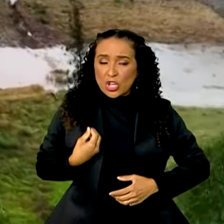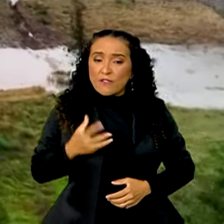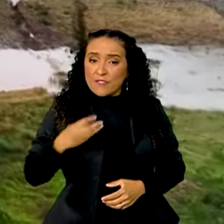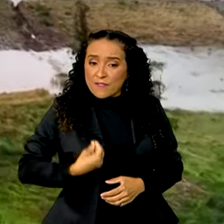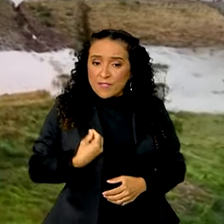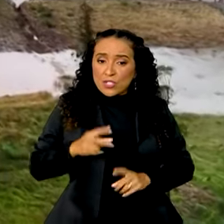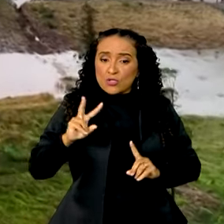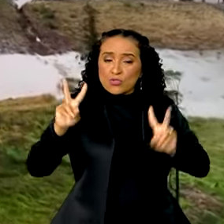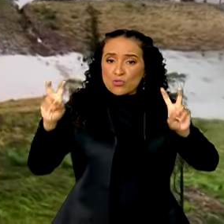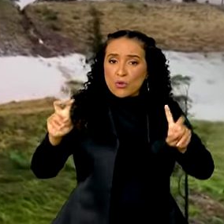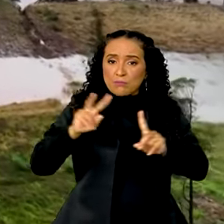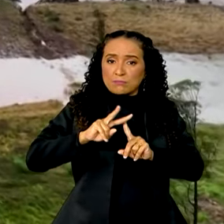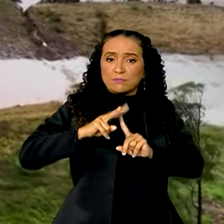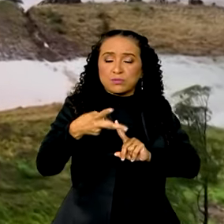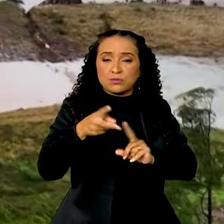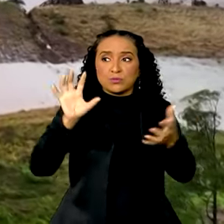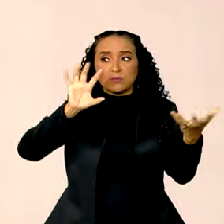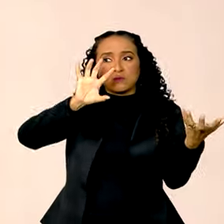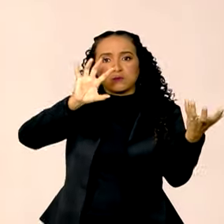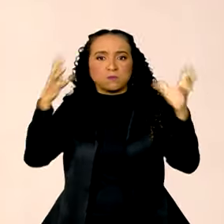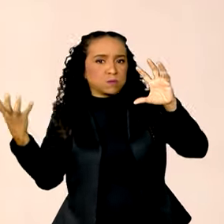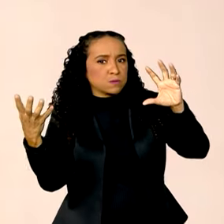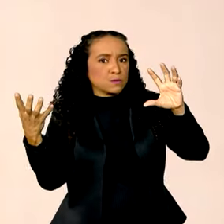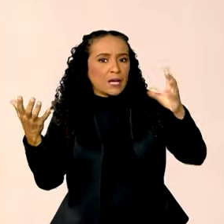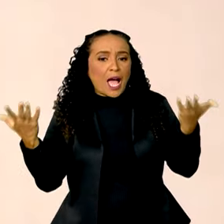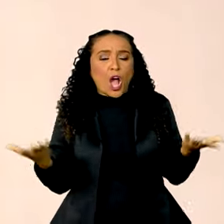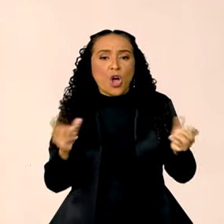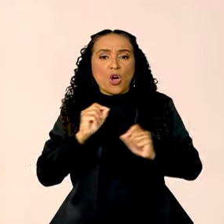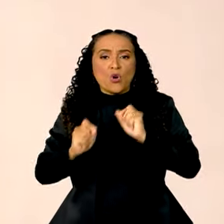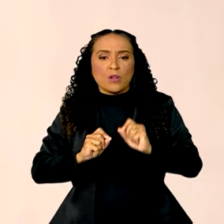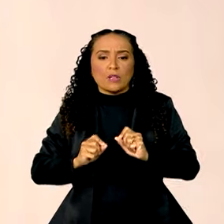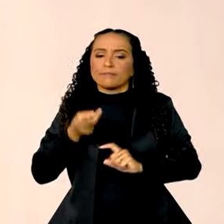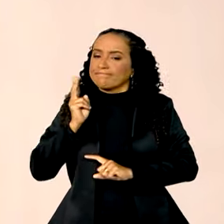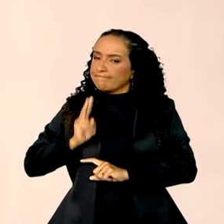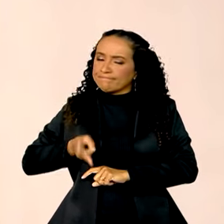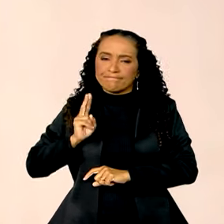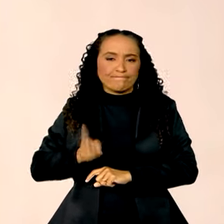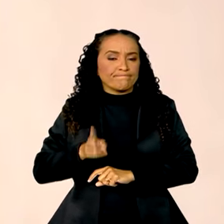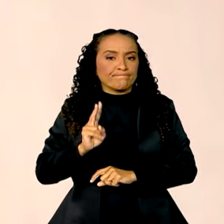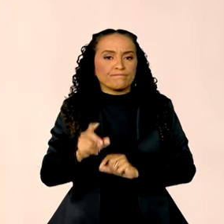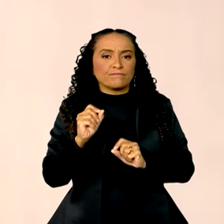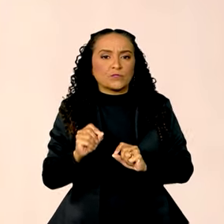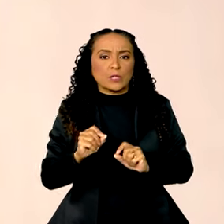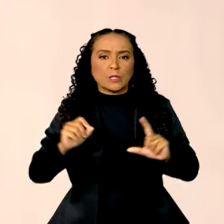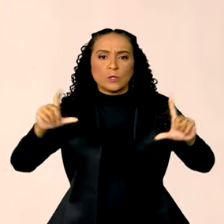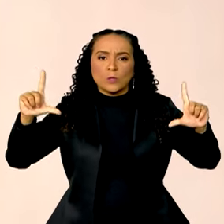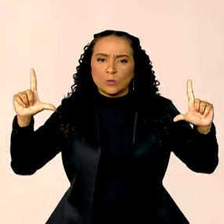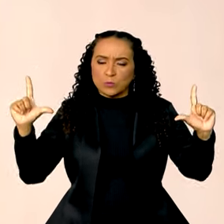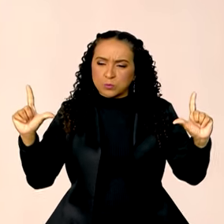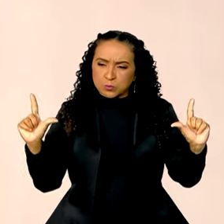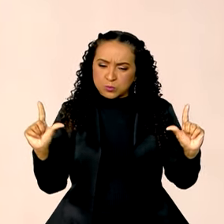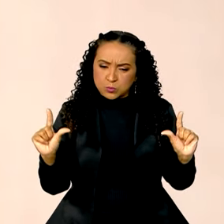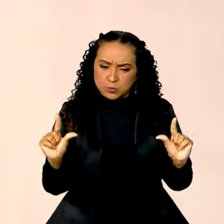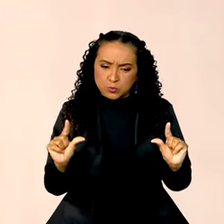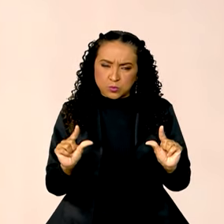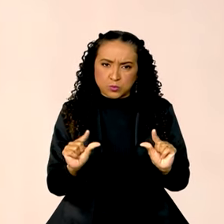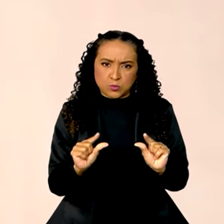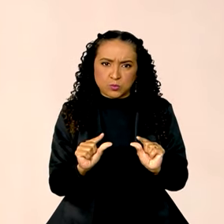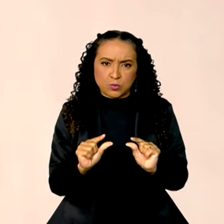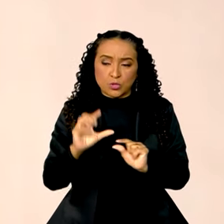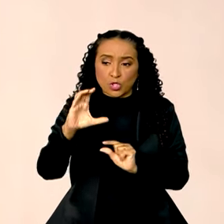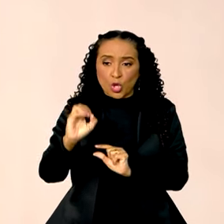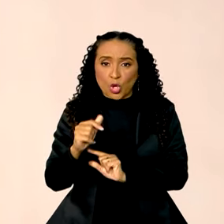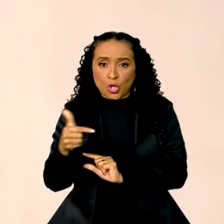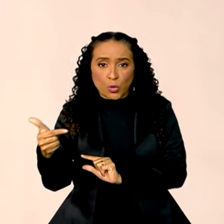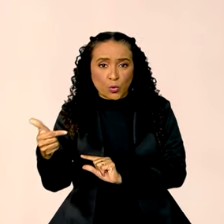efeitos da mudança do clima. Agora nós vamos ter que continuar mitigando, diminuindo a emissão de CO2